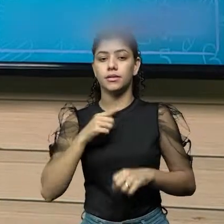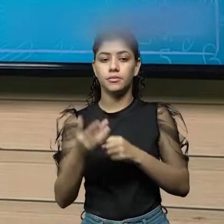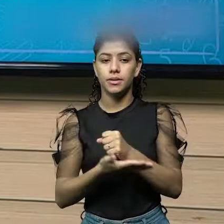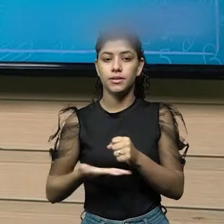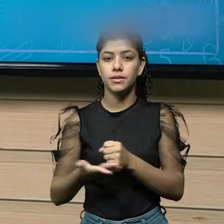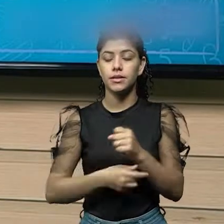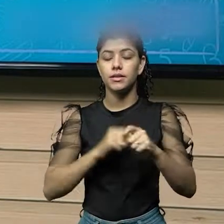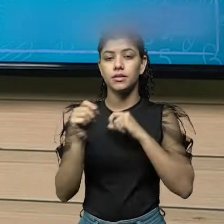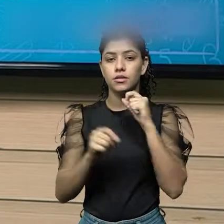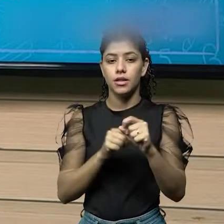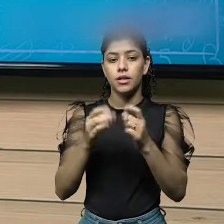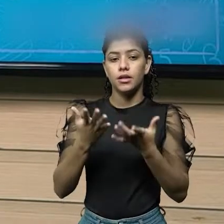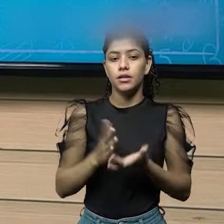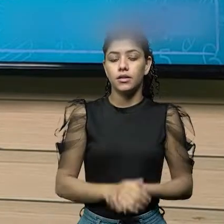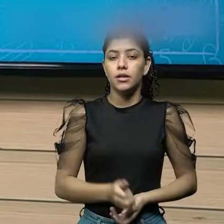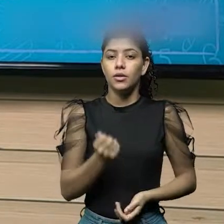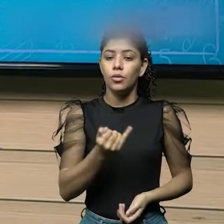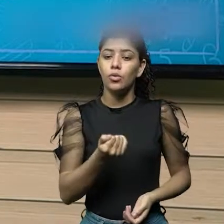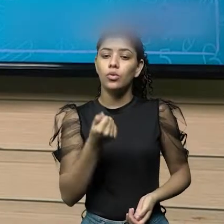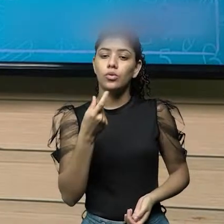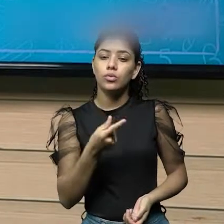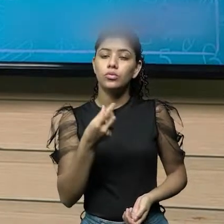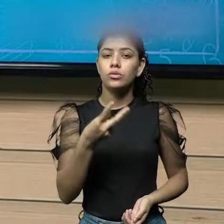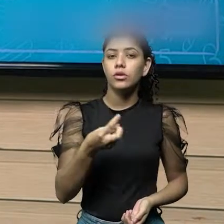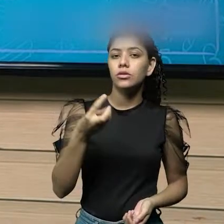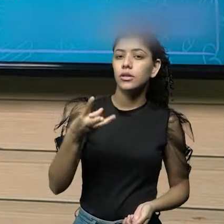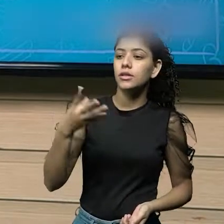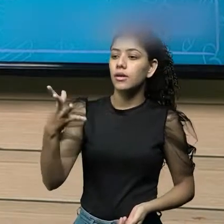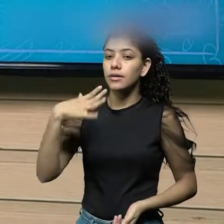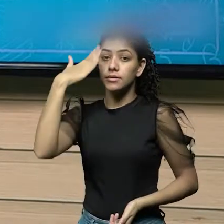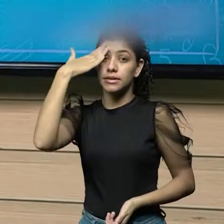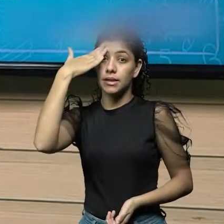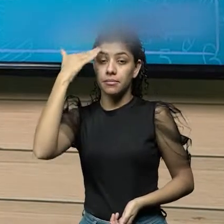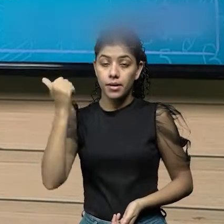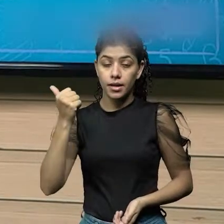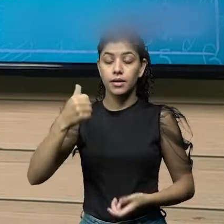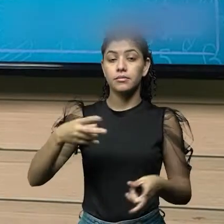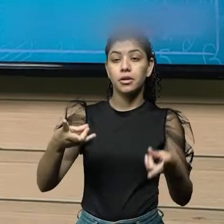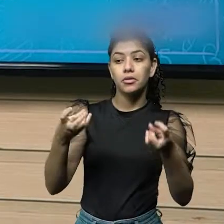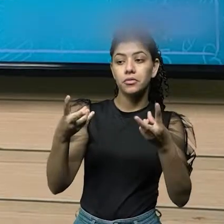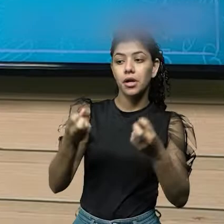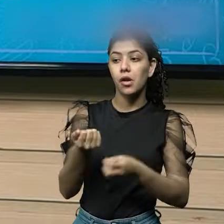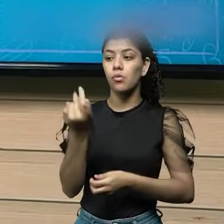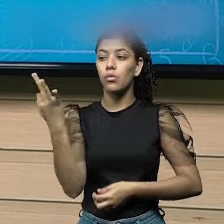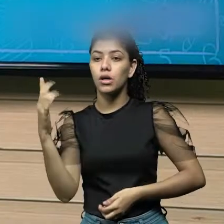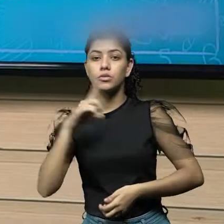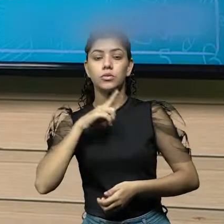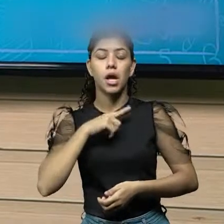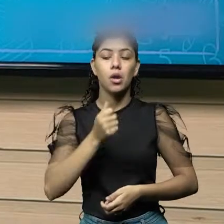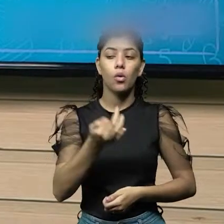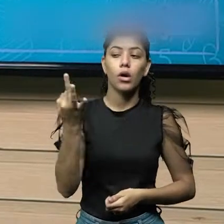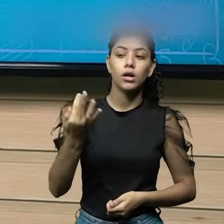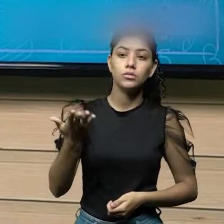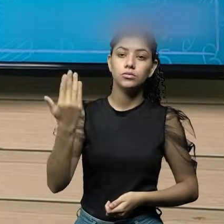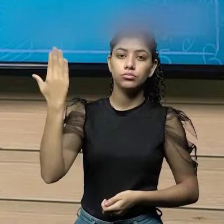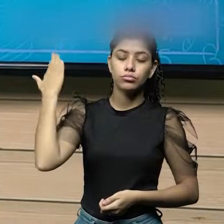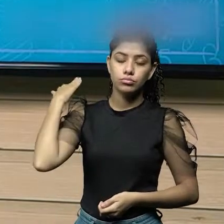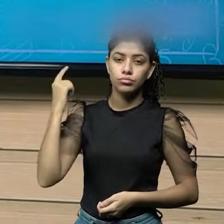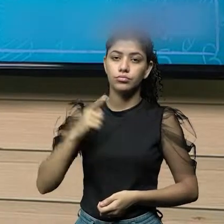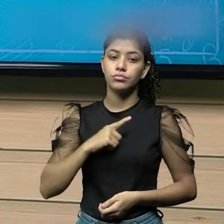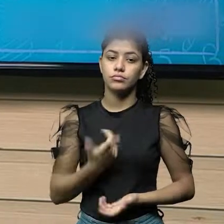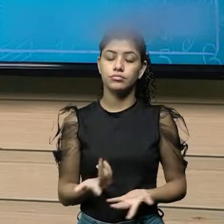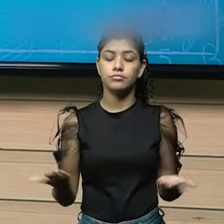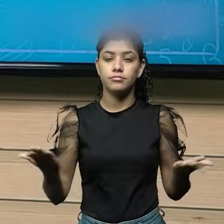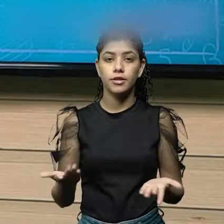de contar, de identificar, de saber quantos tem, quantos tinha, a metrologia